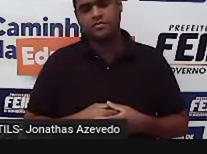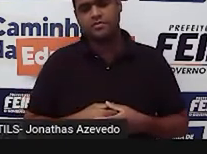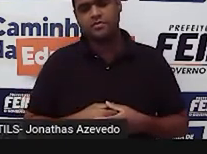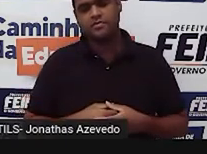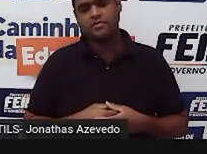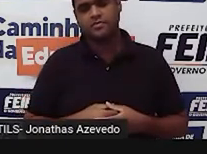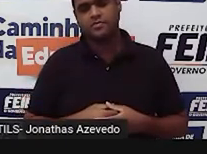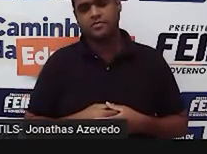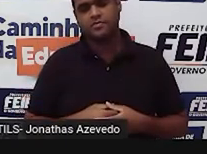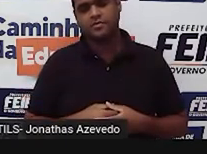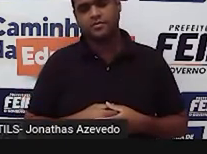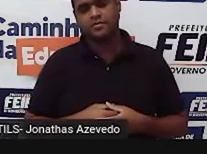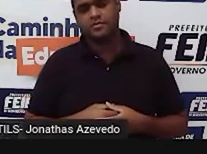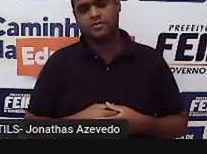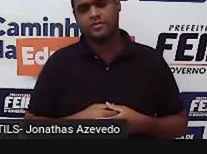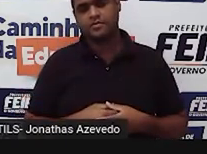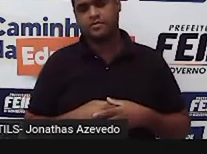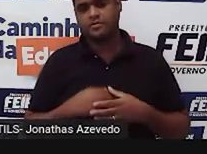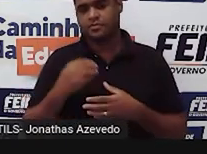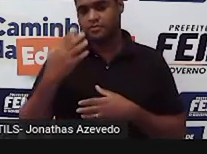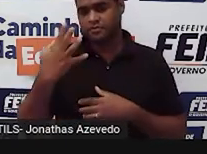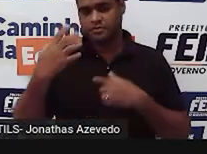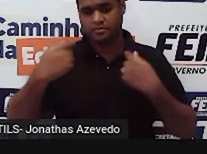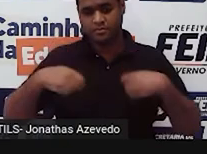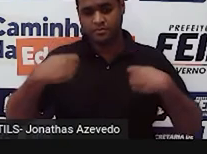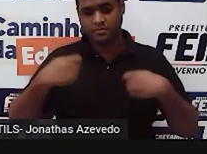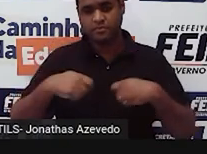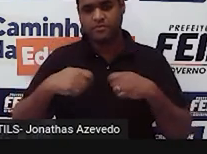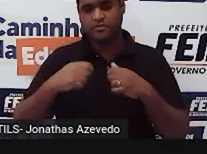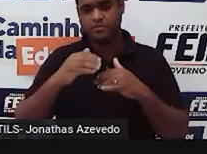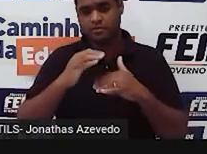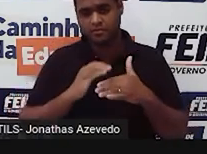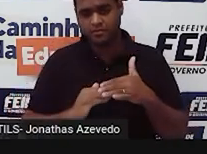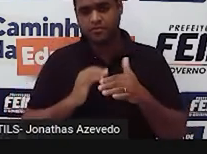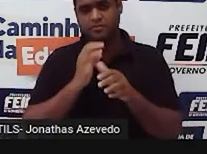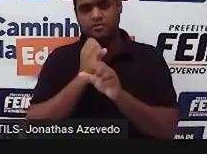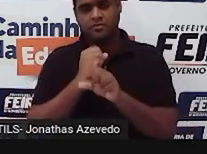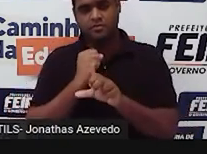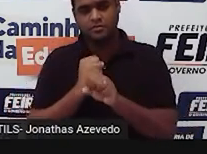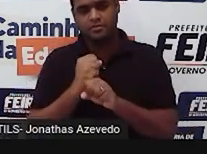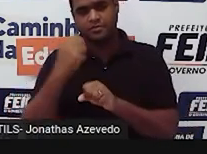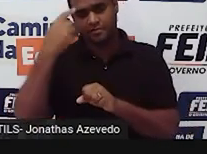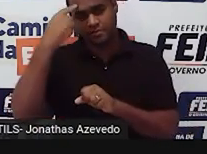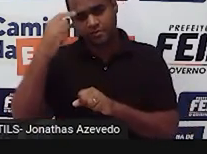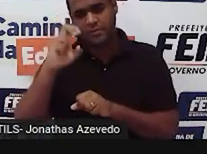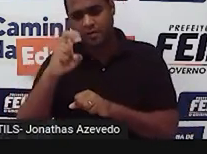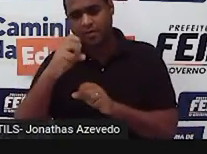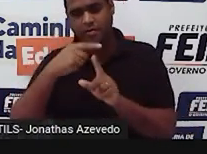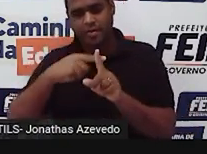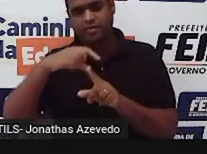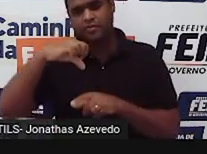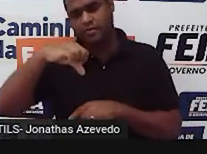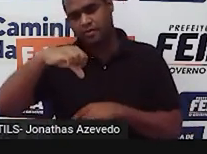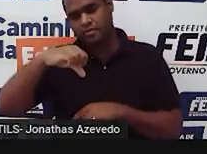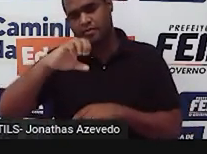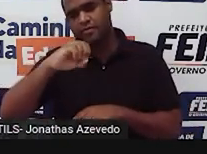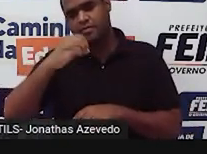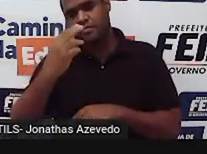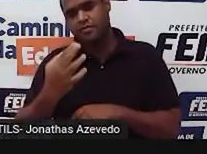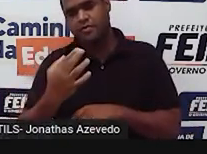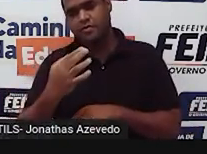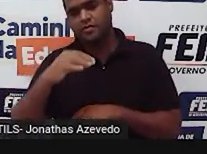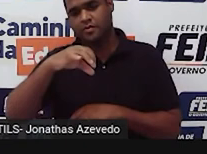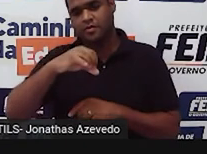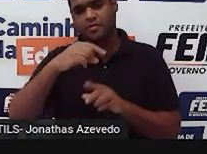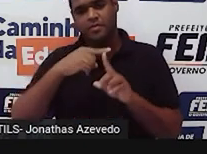4 precisa ser menor do que a soma de 5 mais 9 ou 9 mais